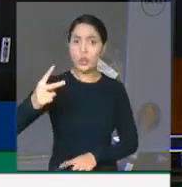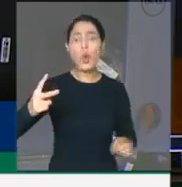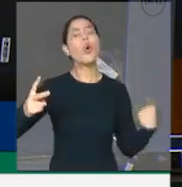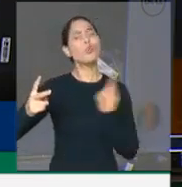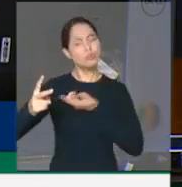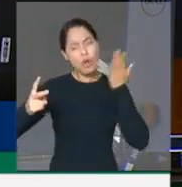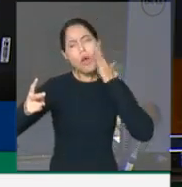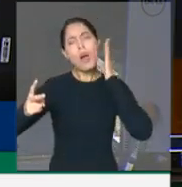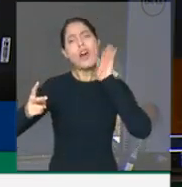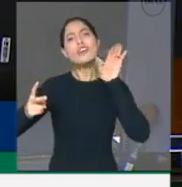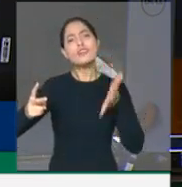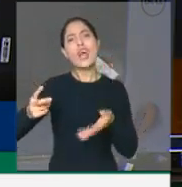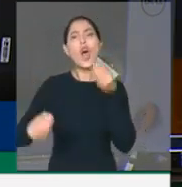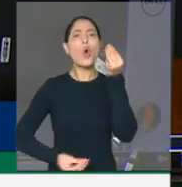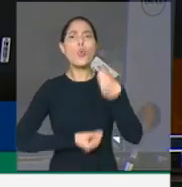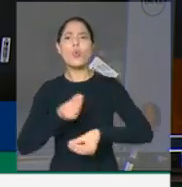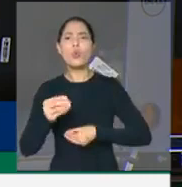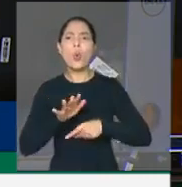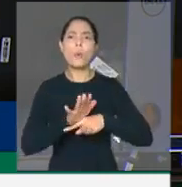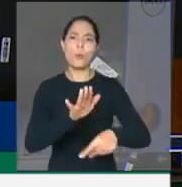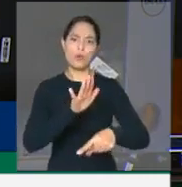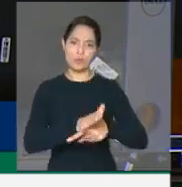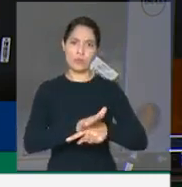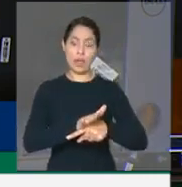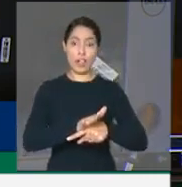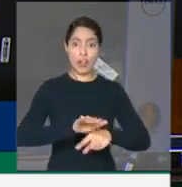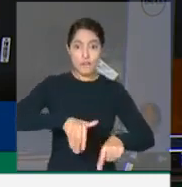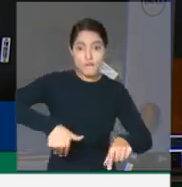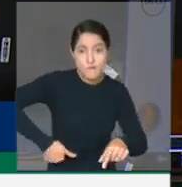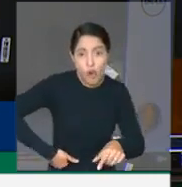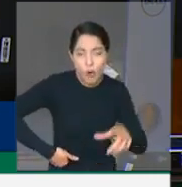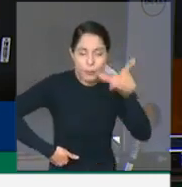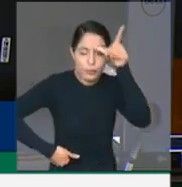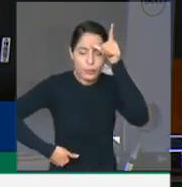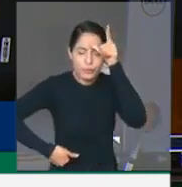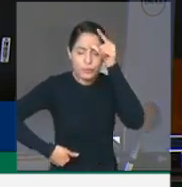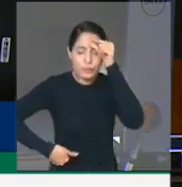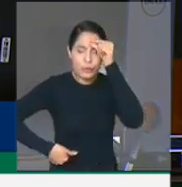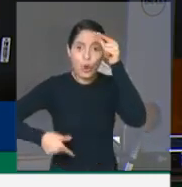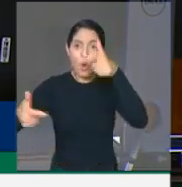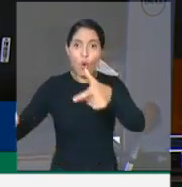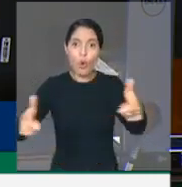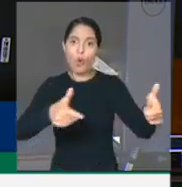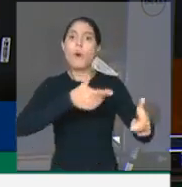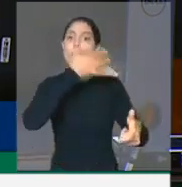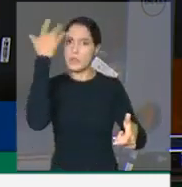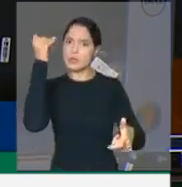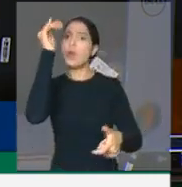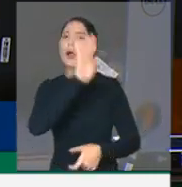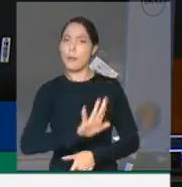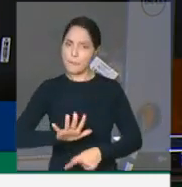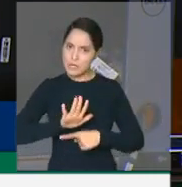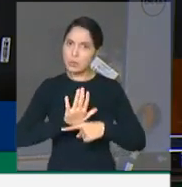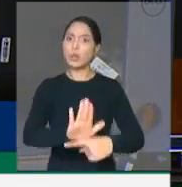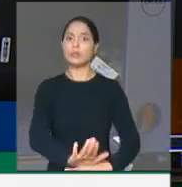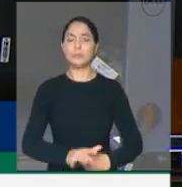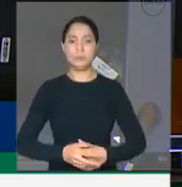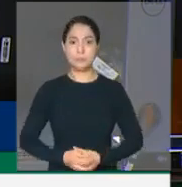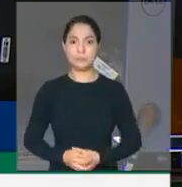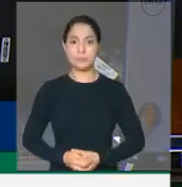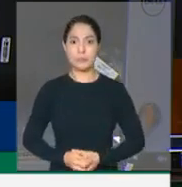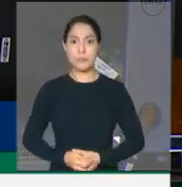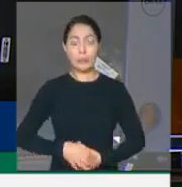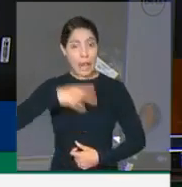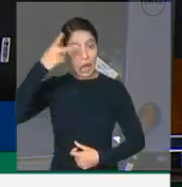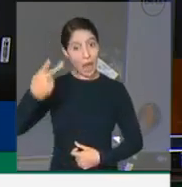diretamente para aliviar a dor da fome e do desamparo nas casas de muitos brasileiros. Também aqui no Parlamento,